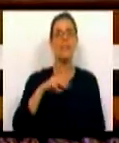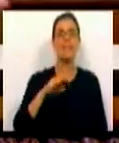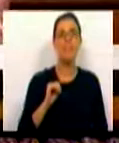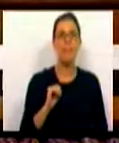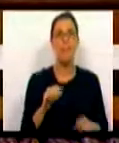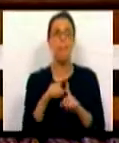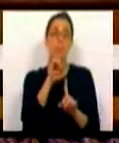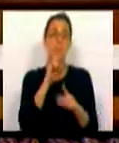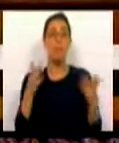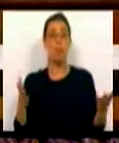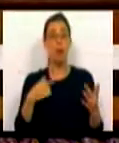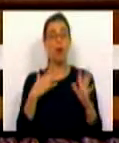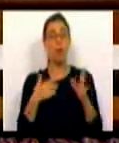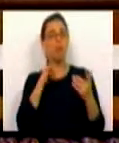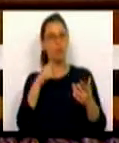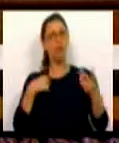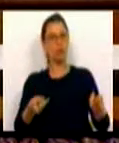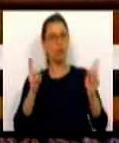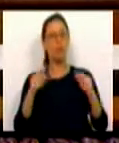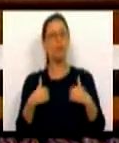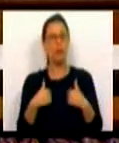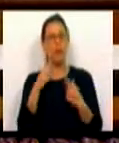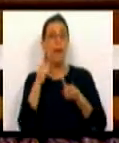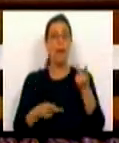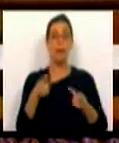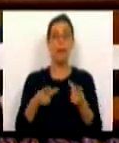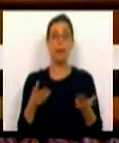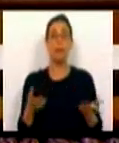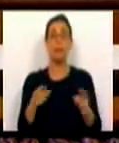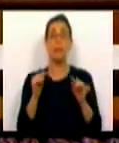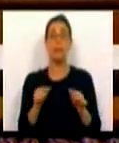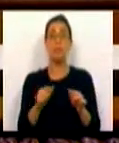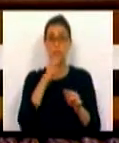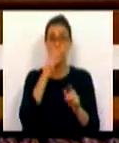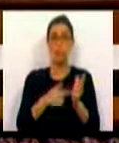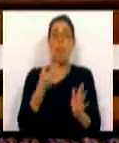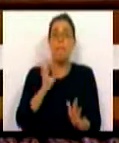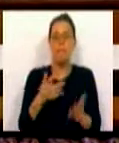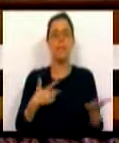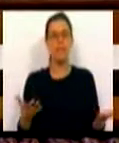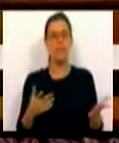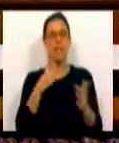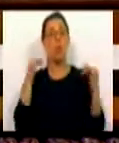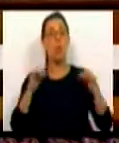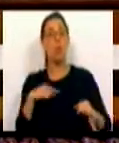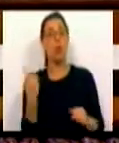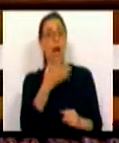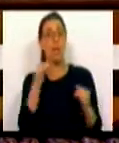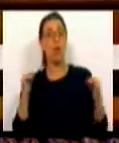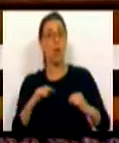É uma hipótese que estamos disponíveis para avaliar, se isso for necessário para um consenso. Portanto,